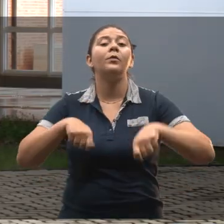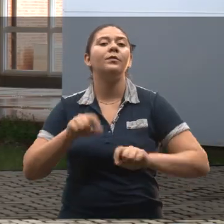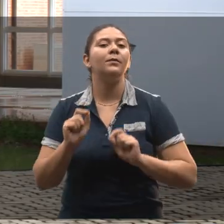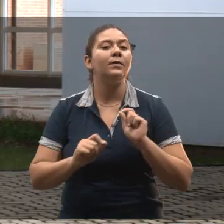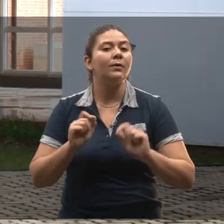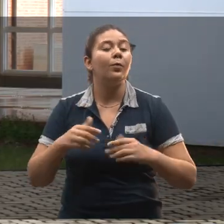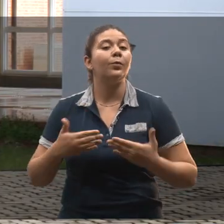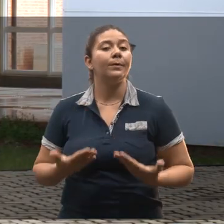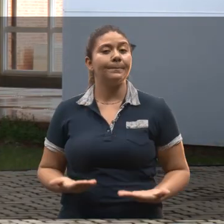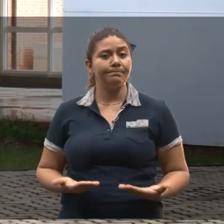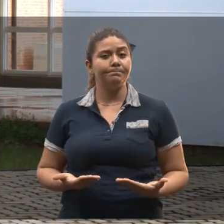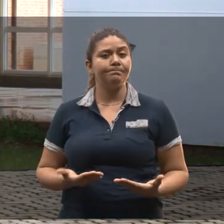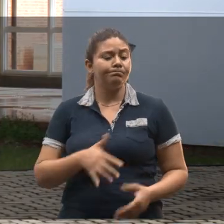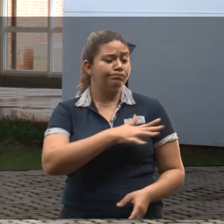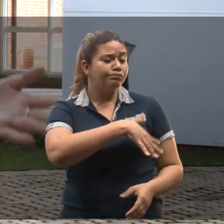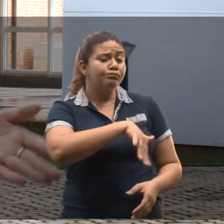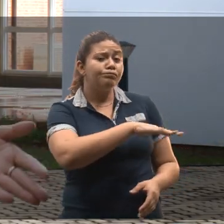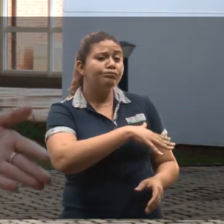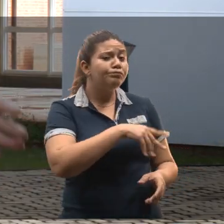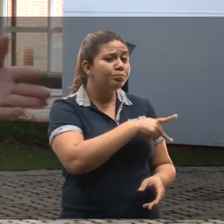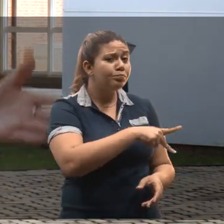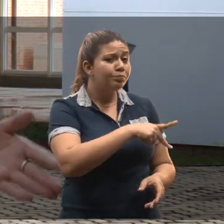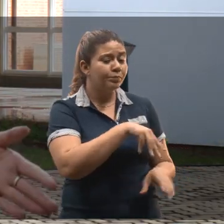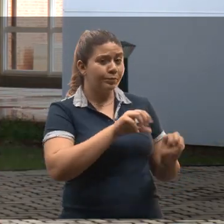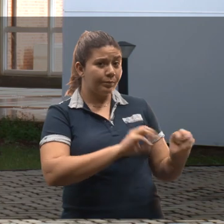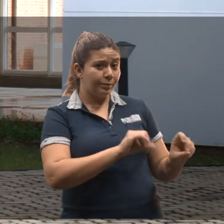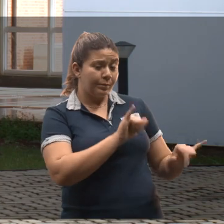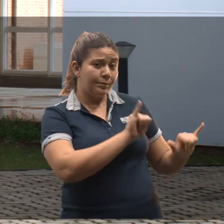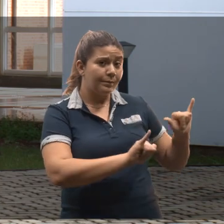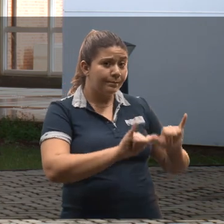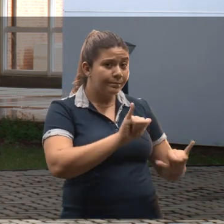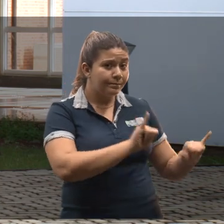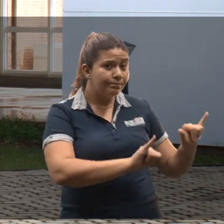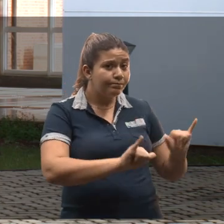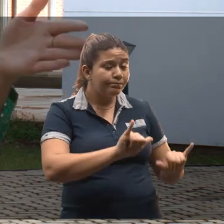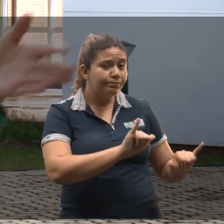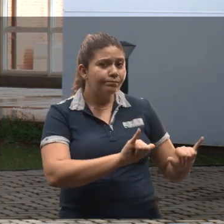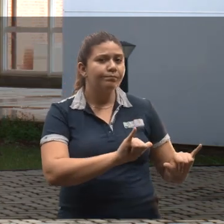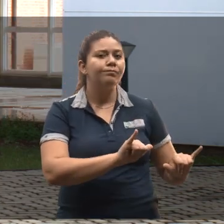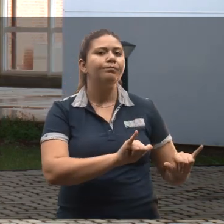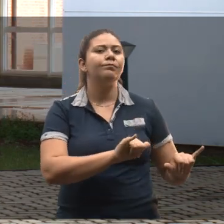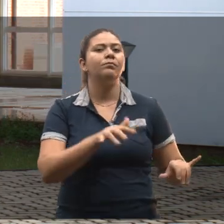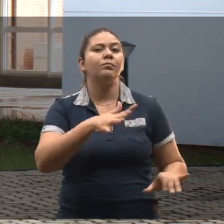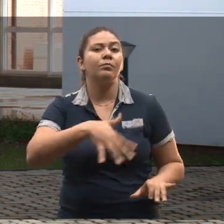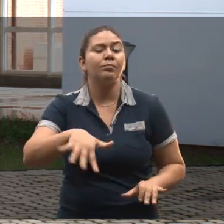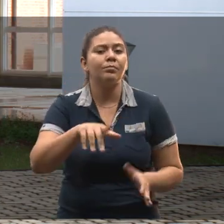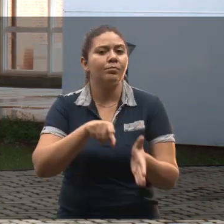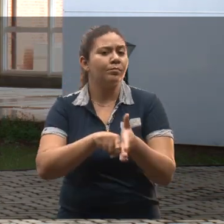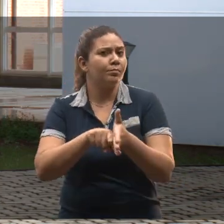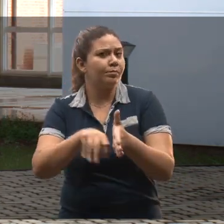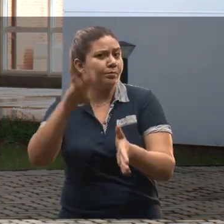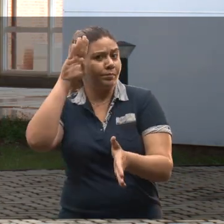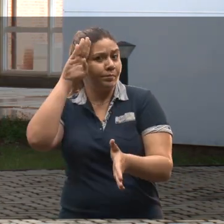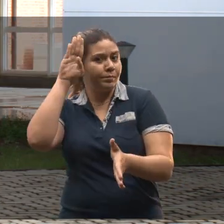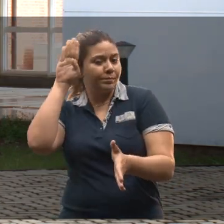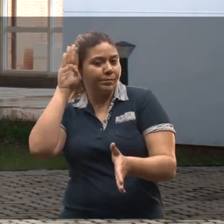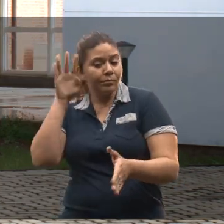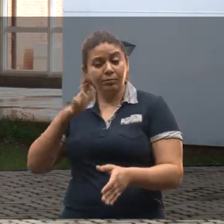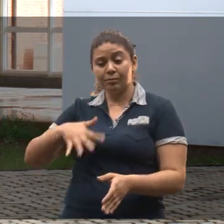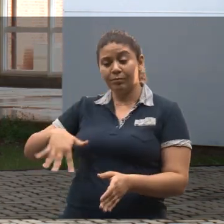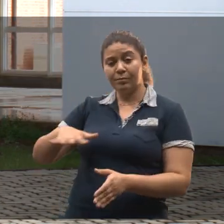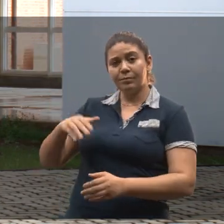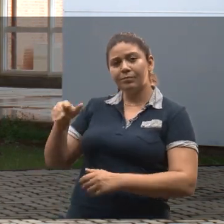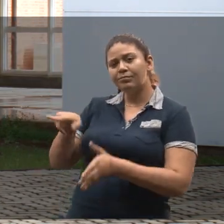nos possibilita, desde atuar em uma sala de aula, no caso a licenciatura, informação básica, assim como também em segmentos